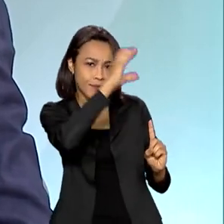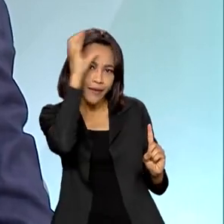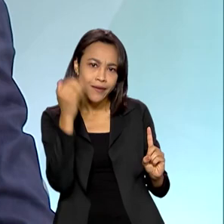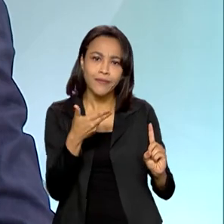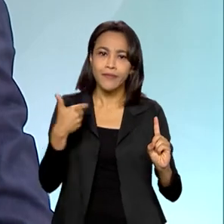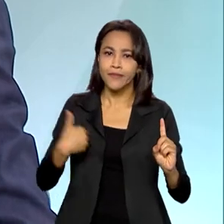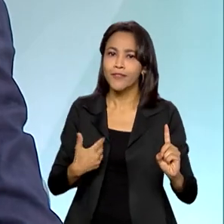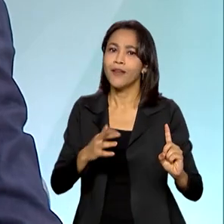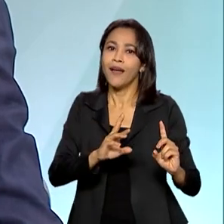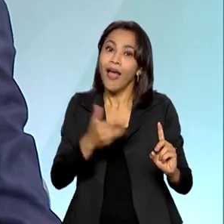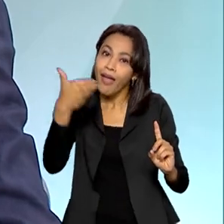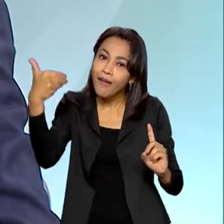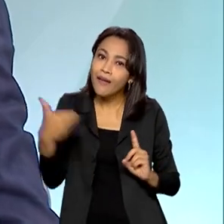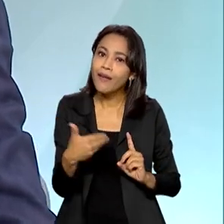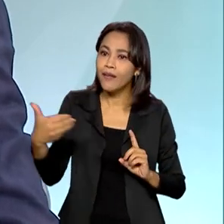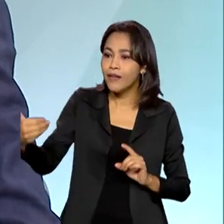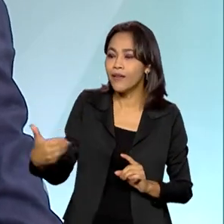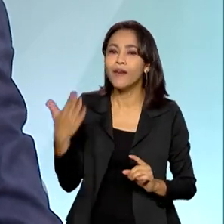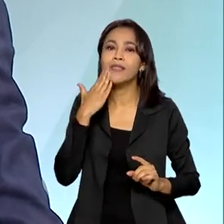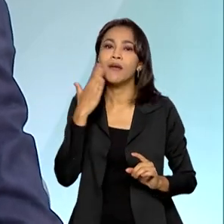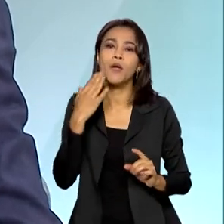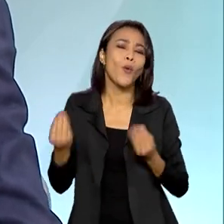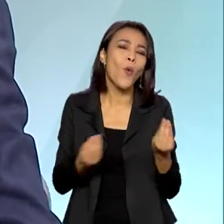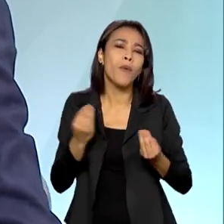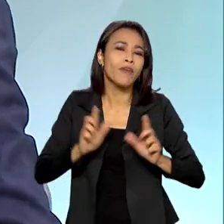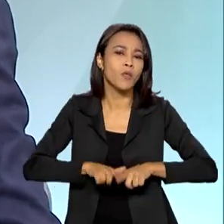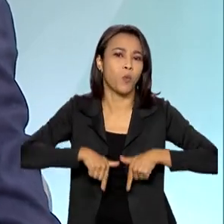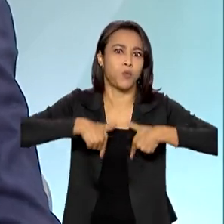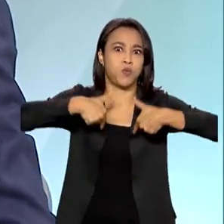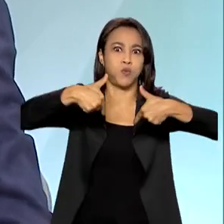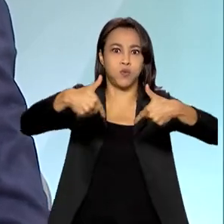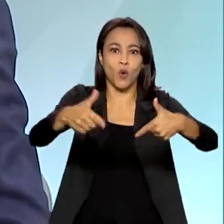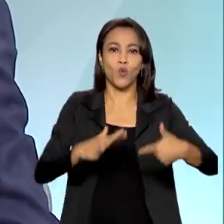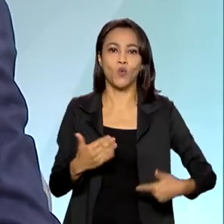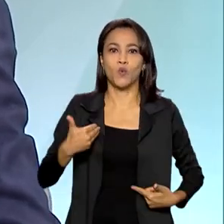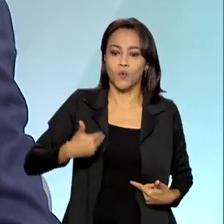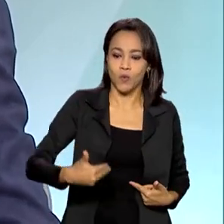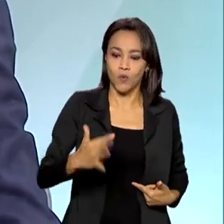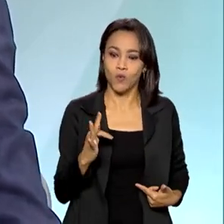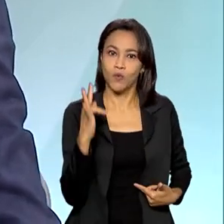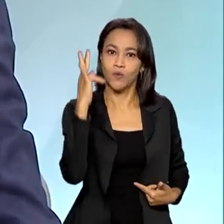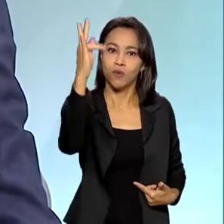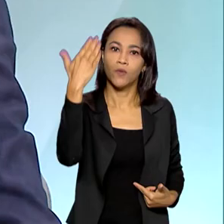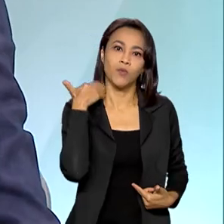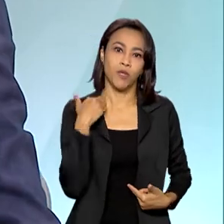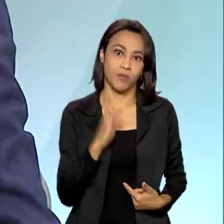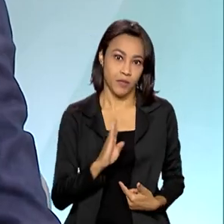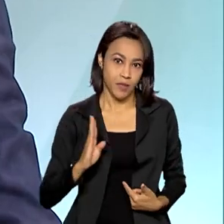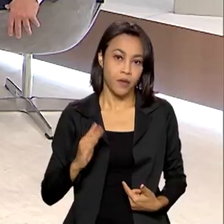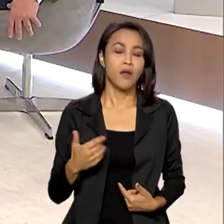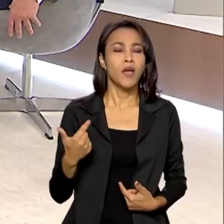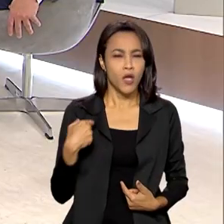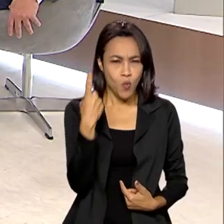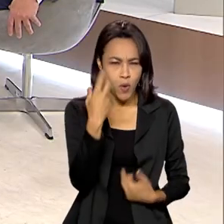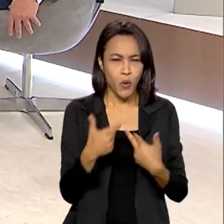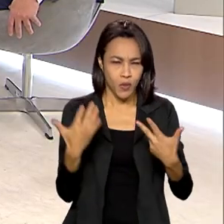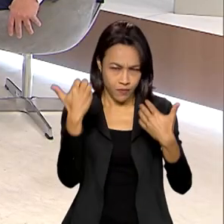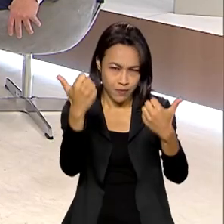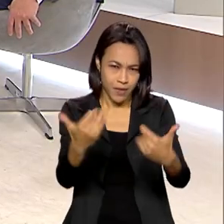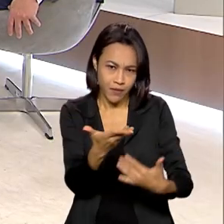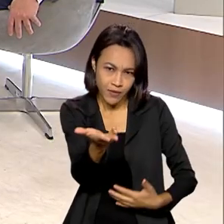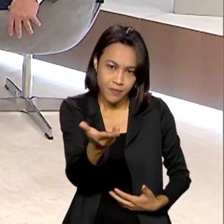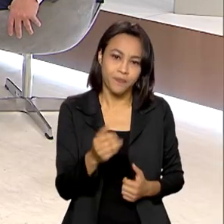relação a esses clientes, é que vai determinar o tamanho da nossa rede, que vai determinar o futuro do Banco do Brasil. Eu posso dizer uma coisa para você, Roberto.